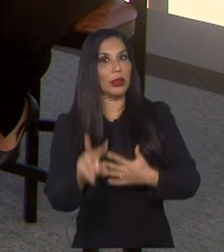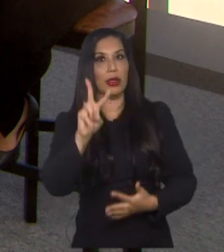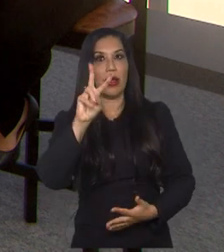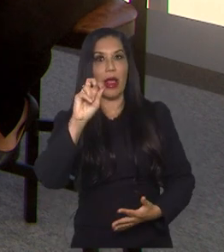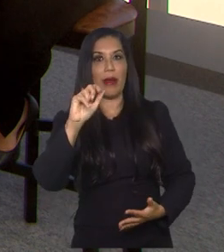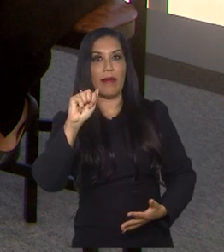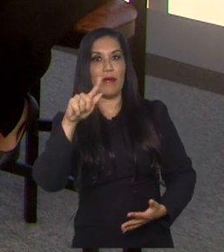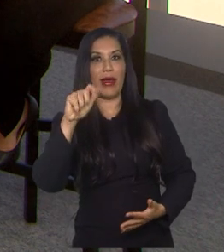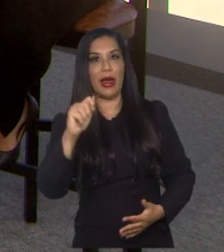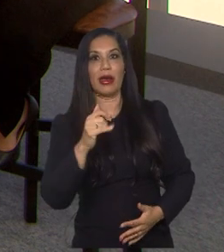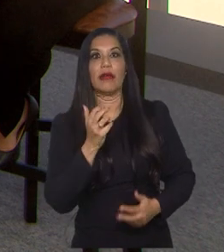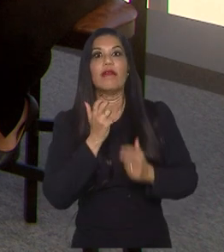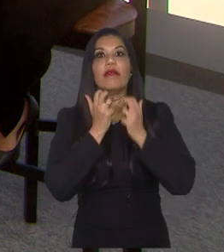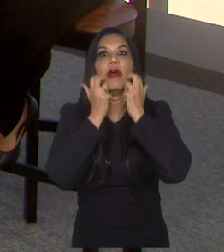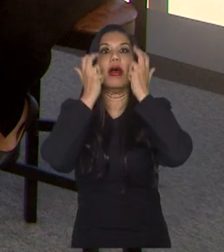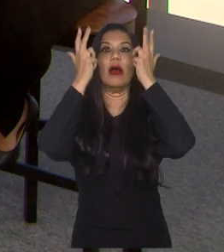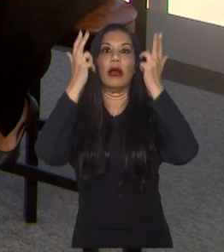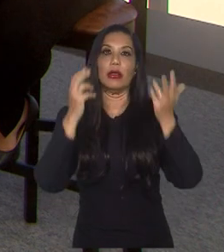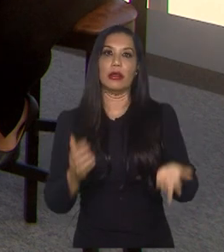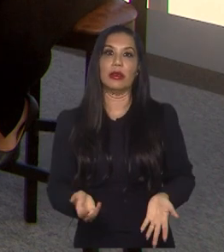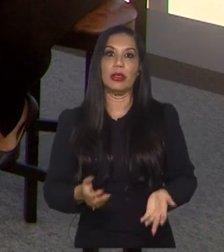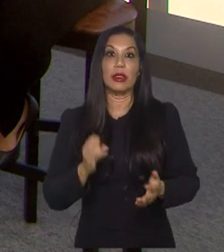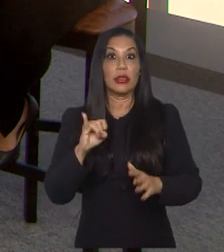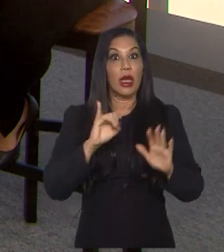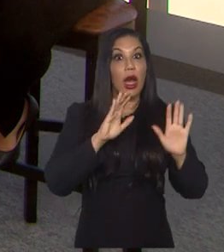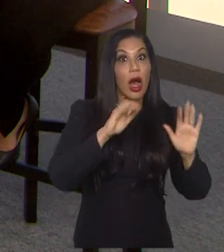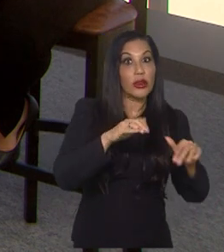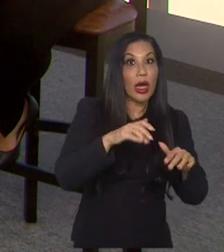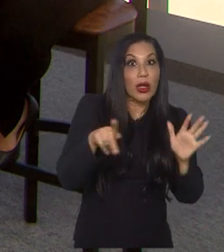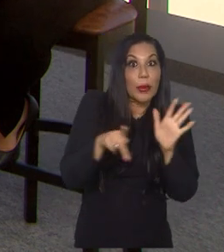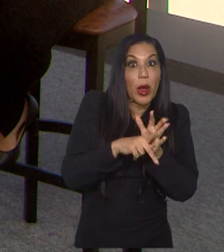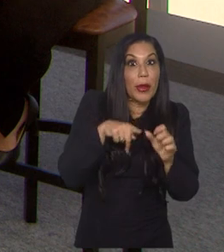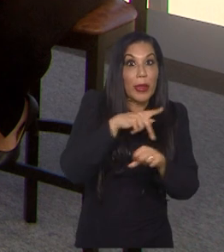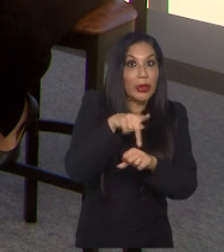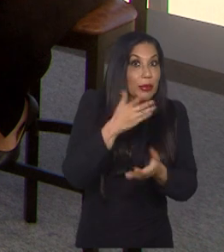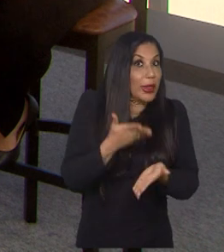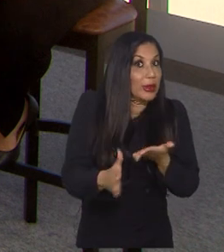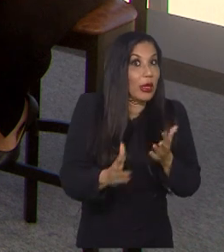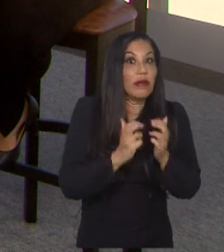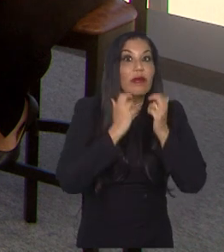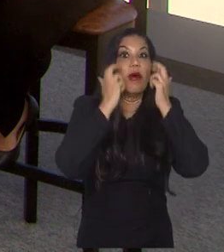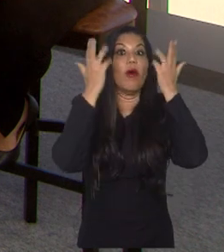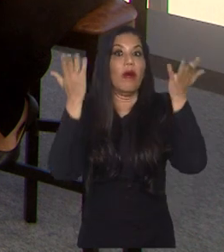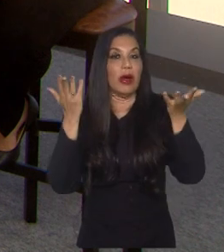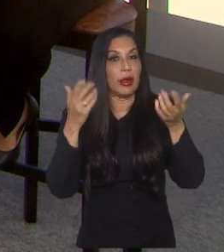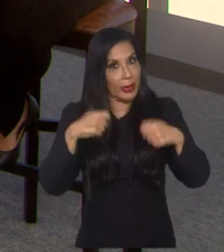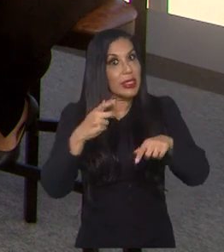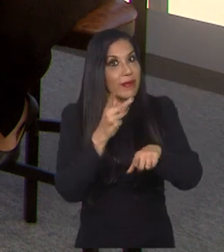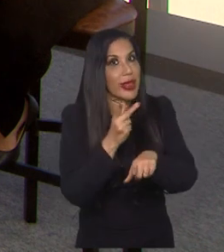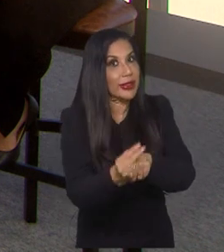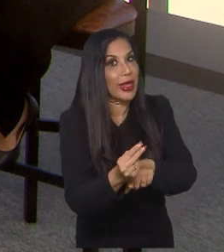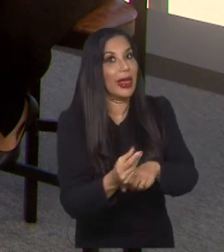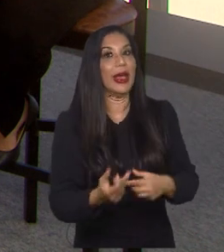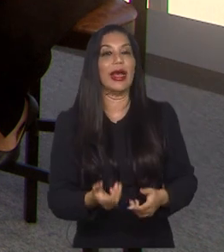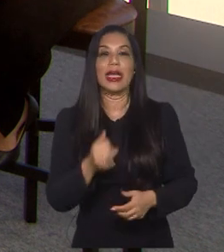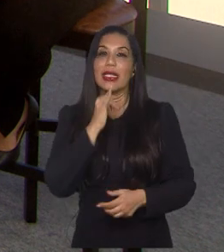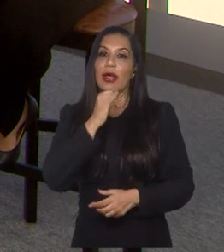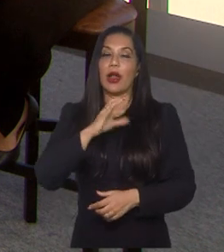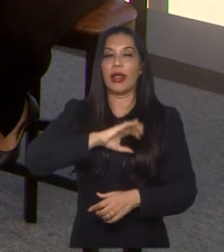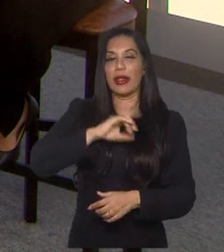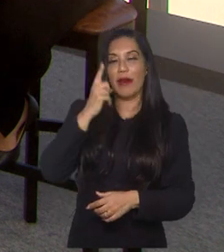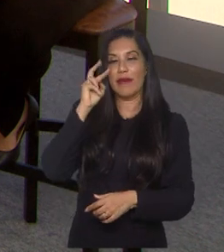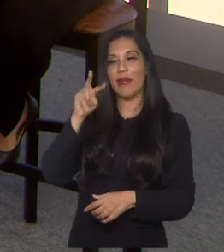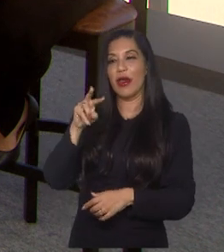e aí seria um vexame, principalmente se for a Austrália jogando em casa, mas no Canadá, é uma equipe que a gente olha nos amistosos,